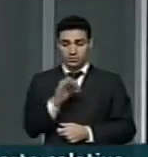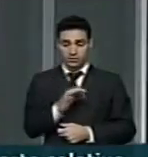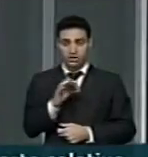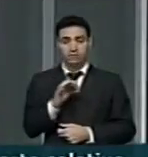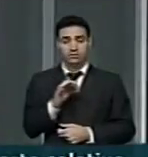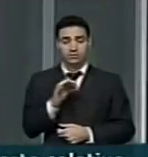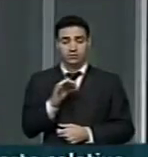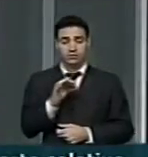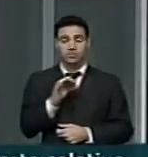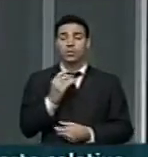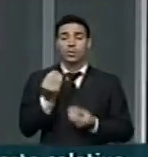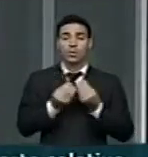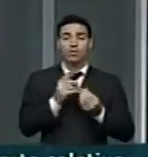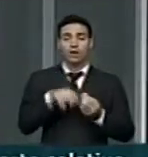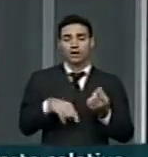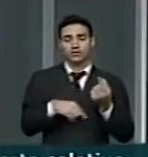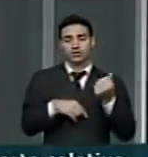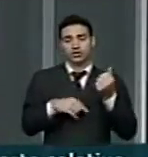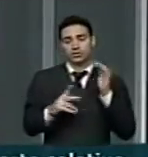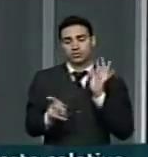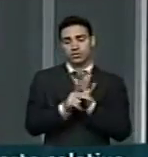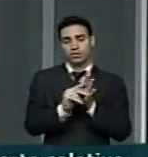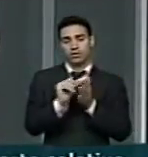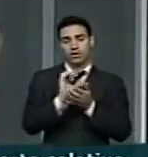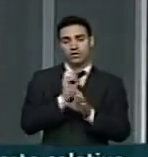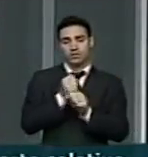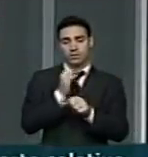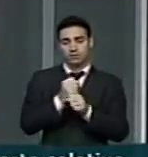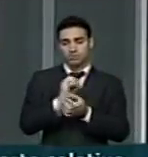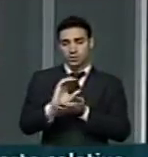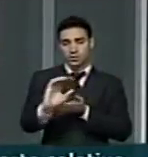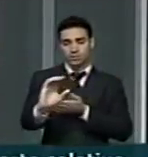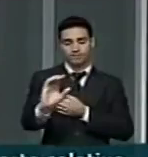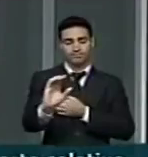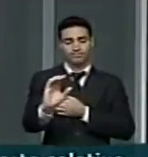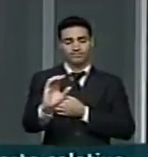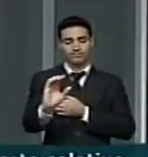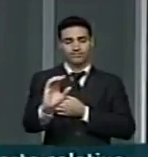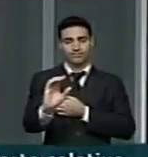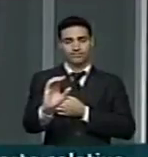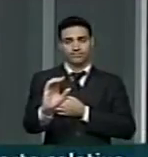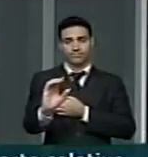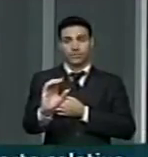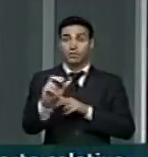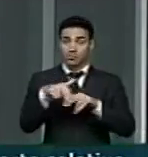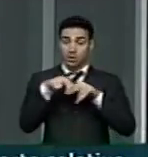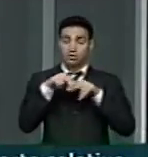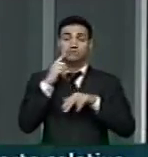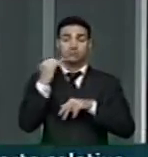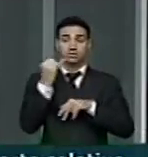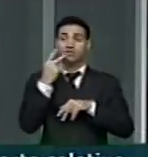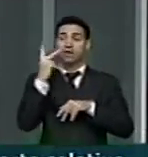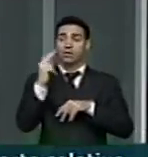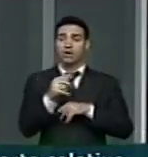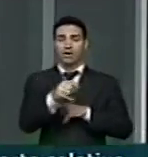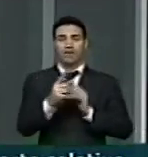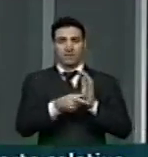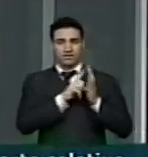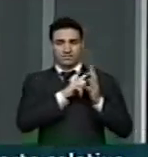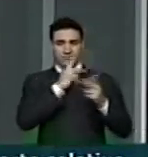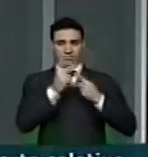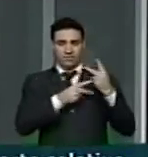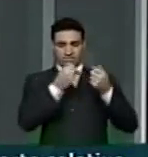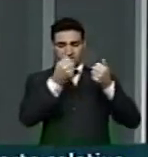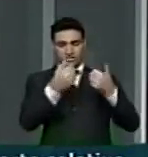é custeado por recursos do orçamento. Aí vai a questão e vale o que foi colocado anteriormente aqui